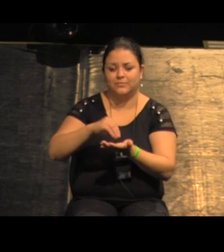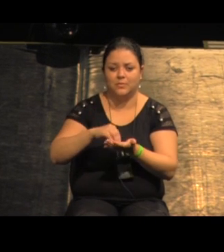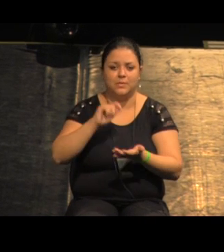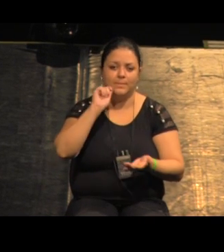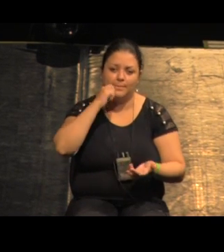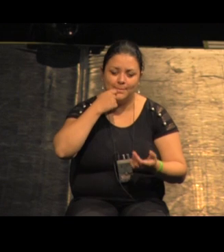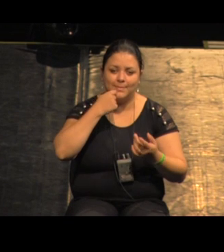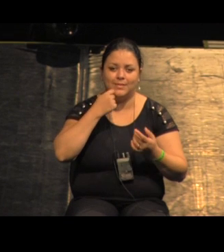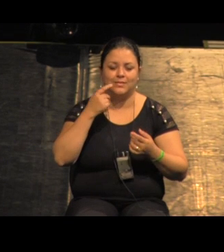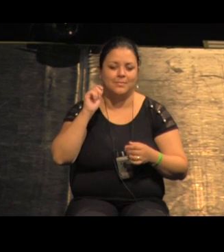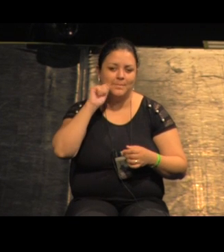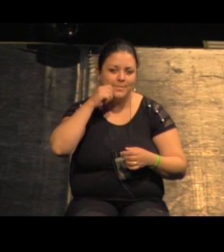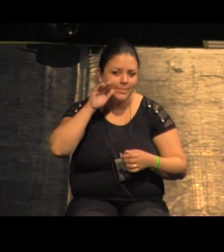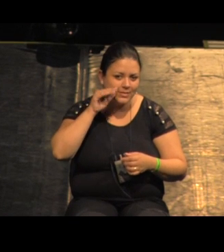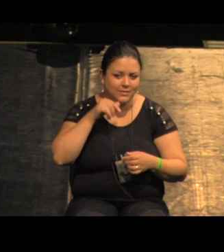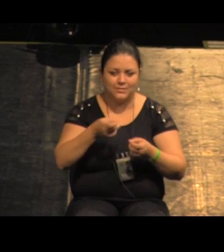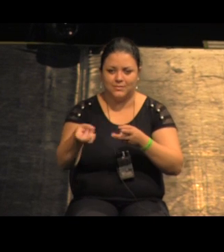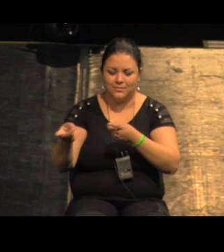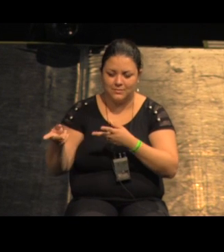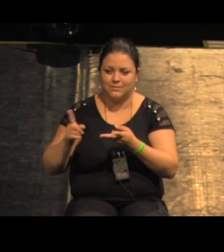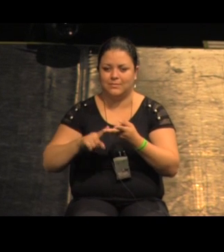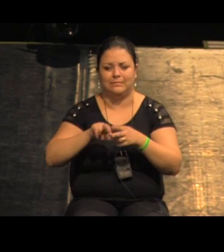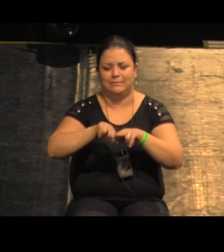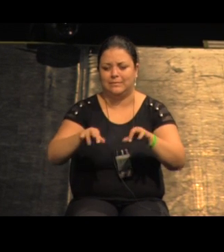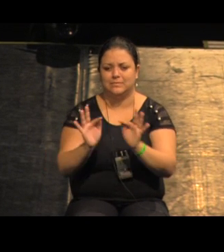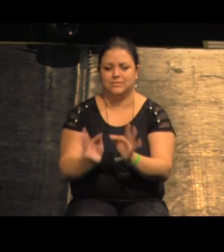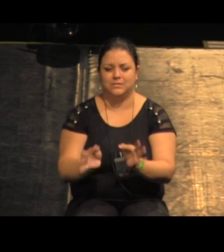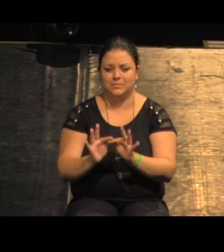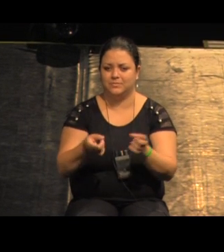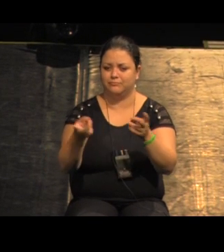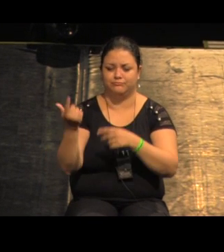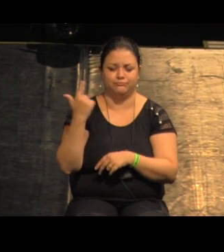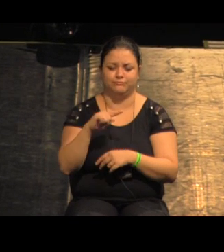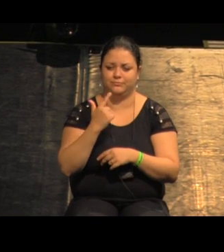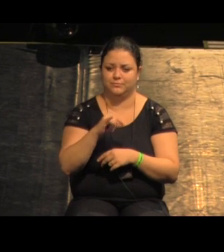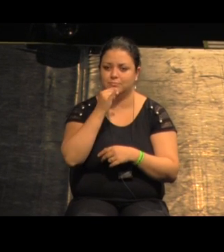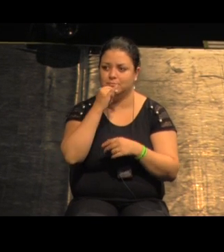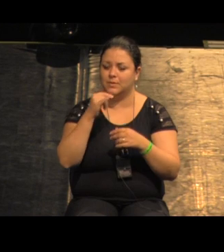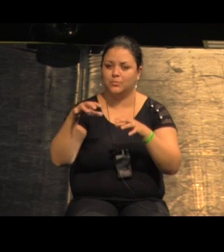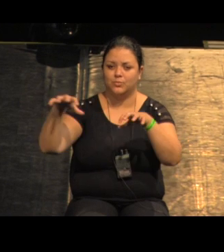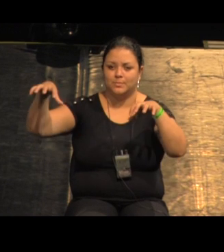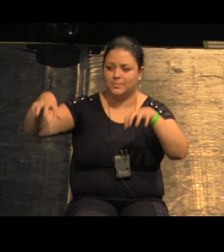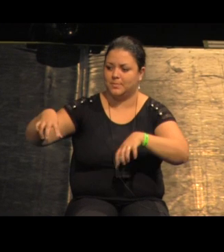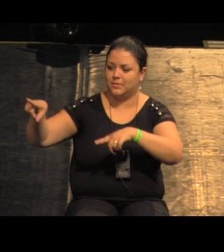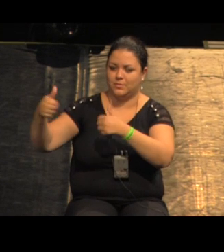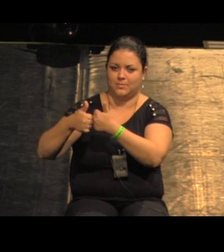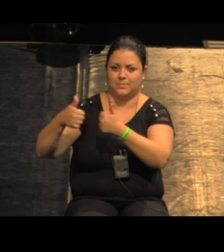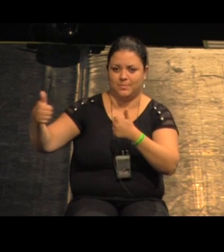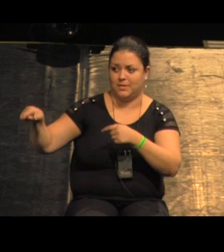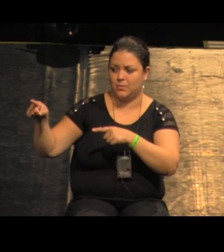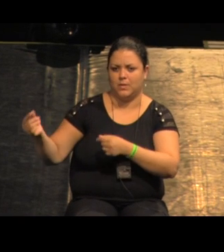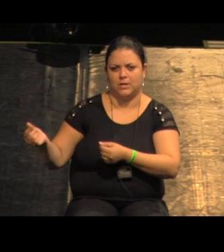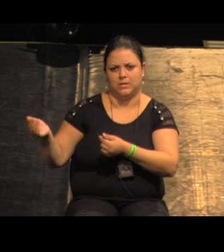mínimos para moradia esse comércio é o único da região então até o bairro de classe média vizinha consome aqui o que é